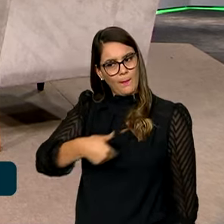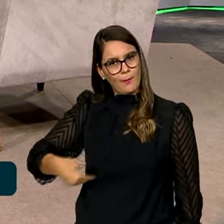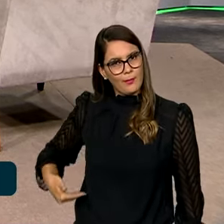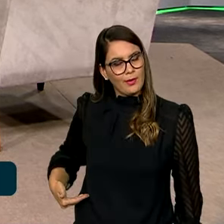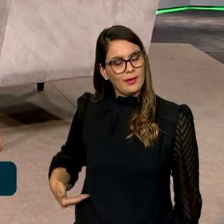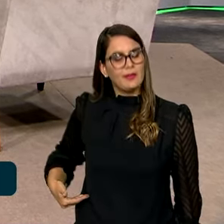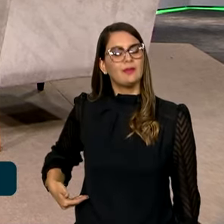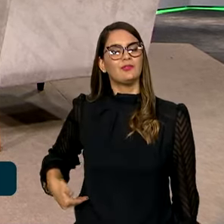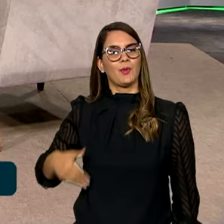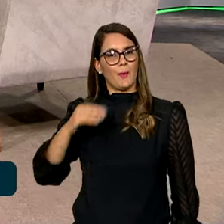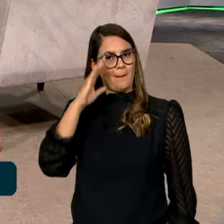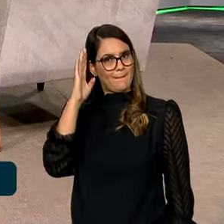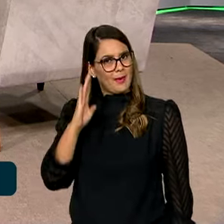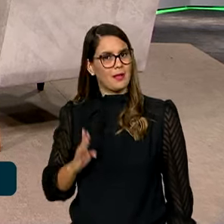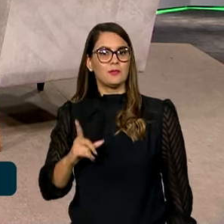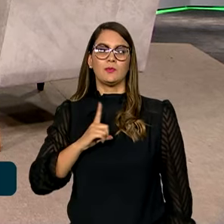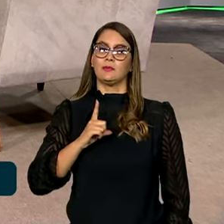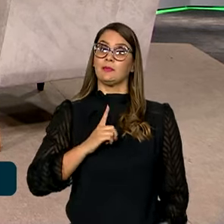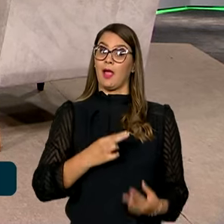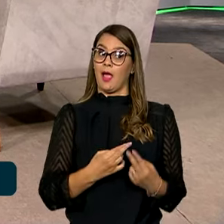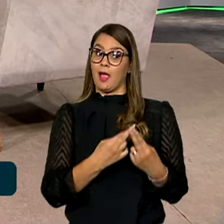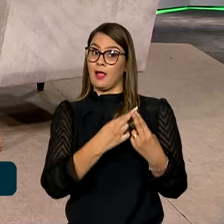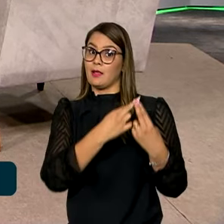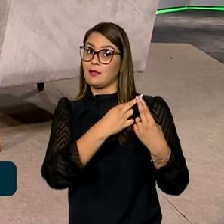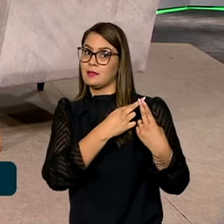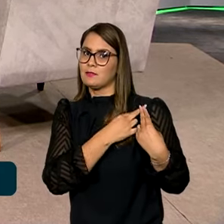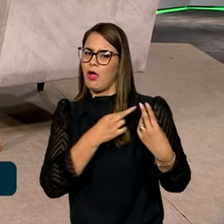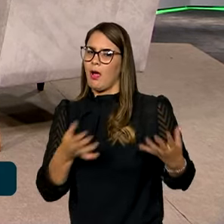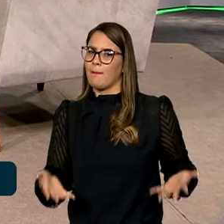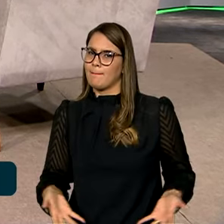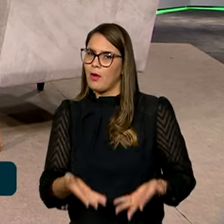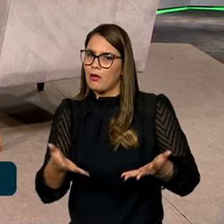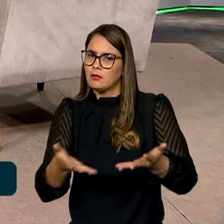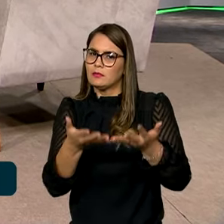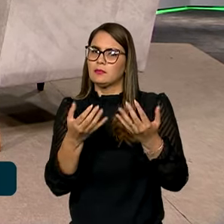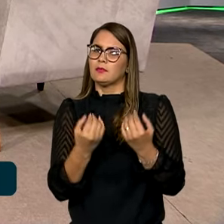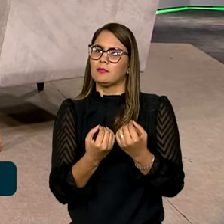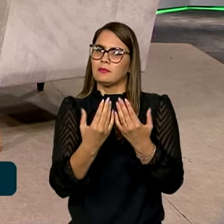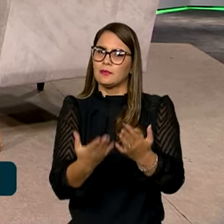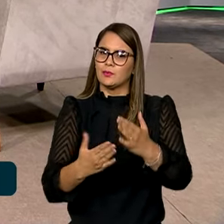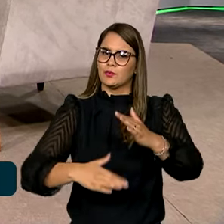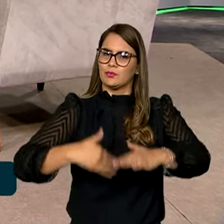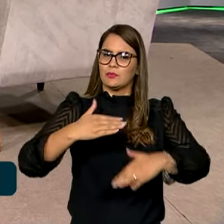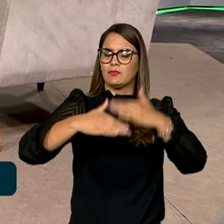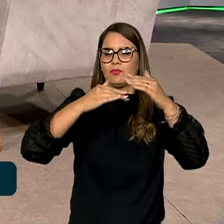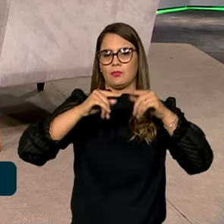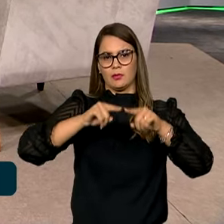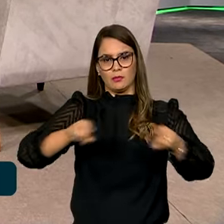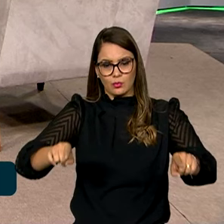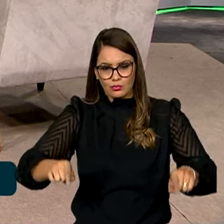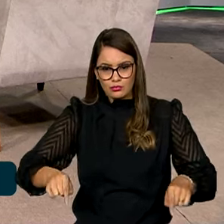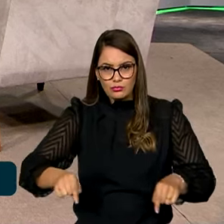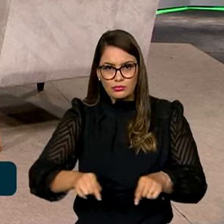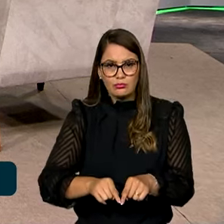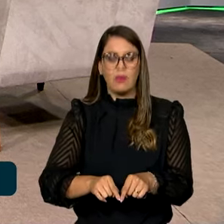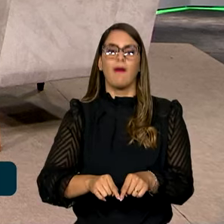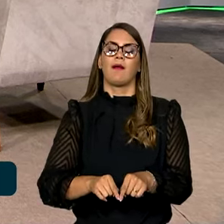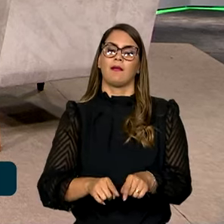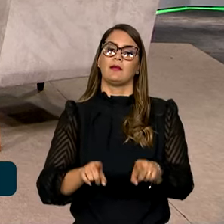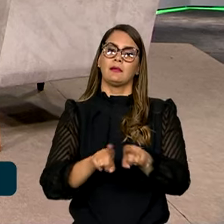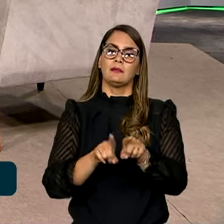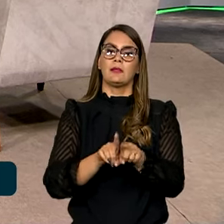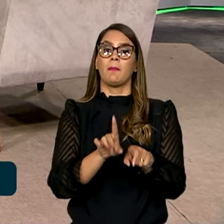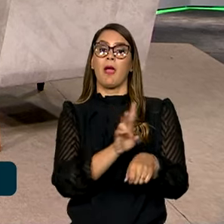o dever, a responsabilidade de potencializar o desenvolvimento daquele território e a